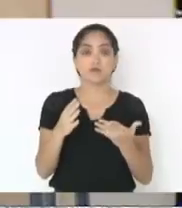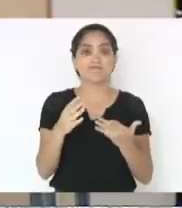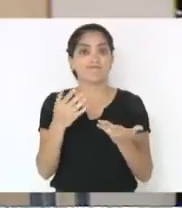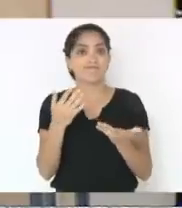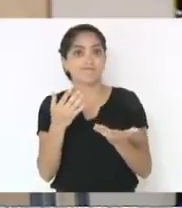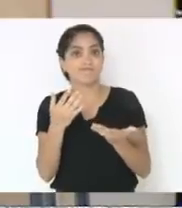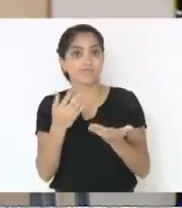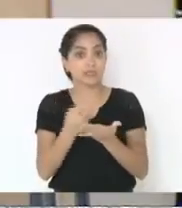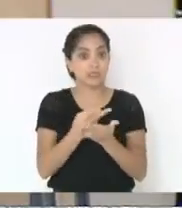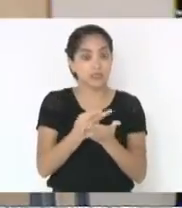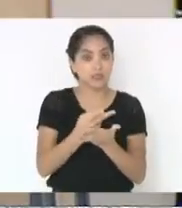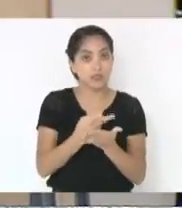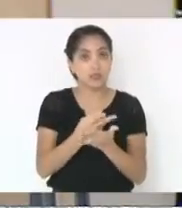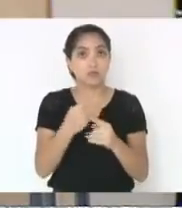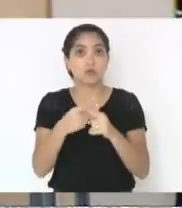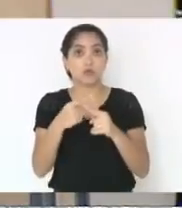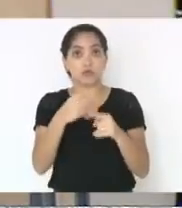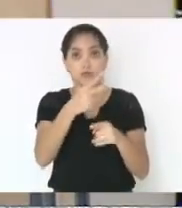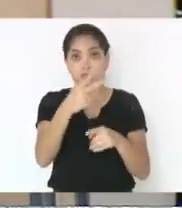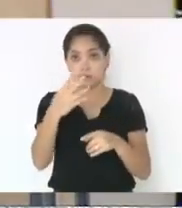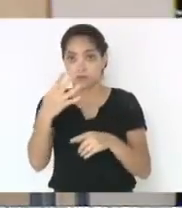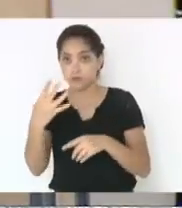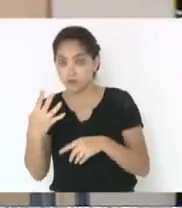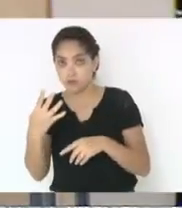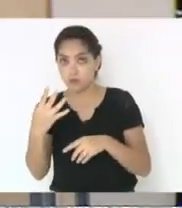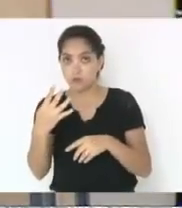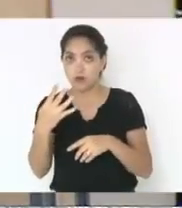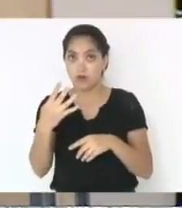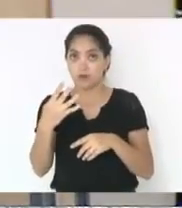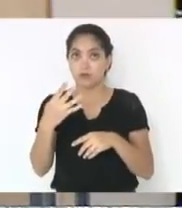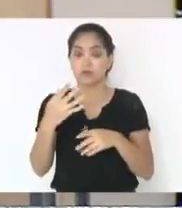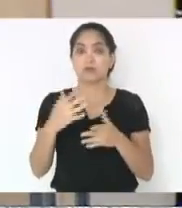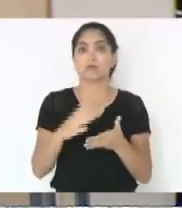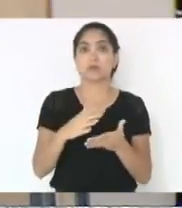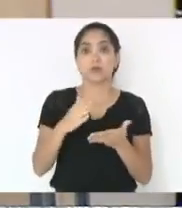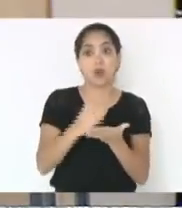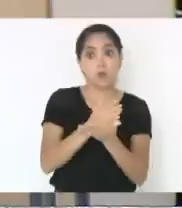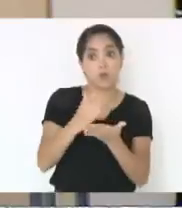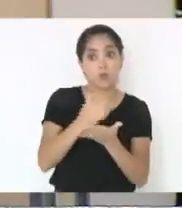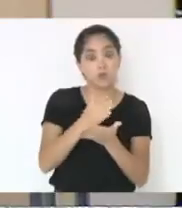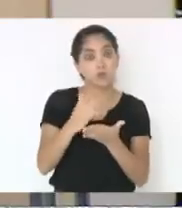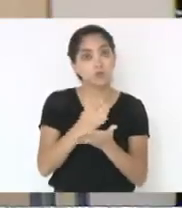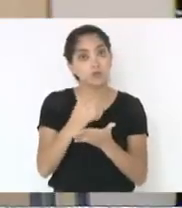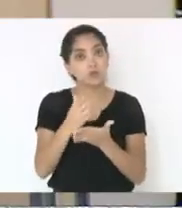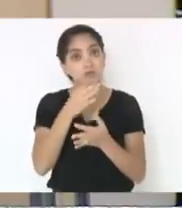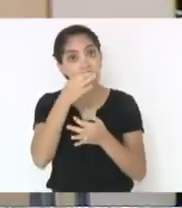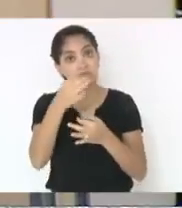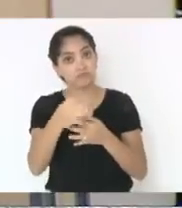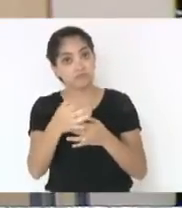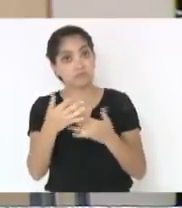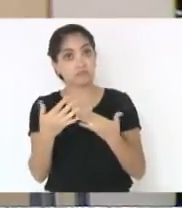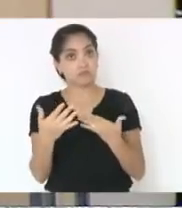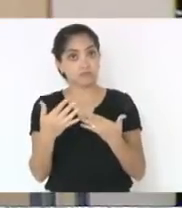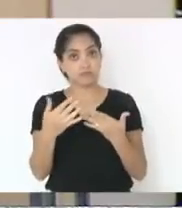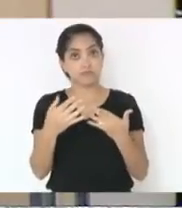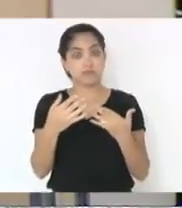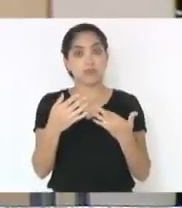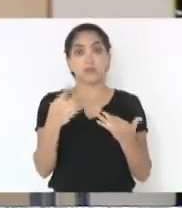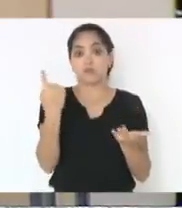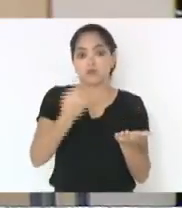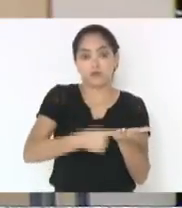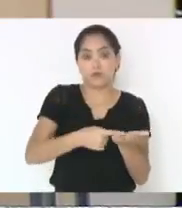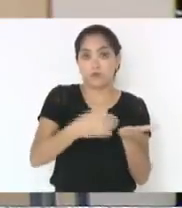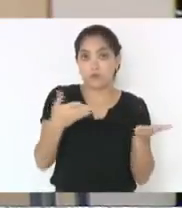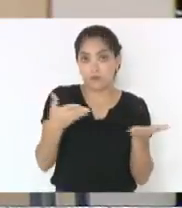porque a 224, segundo a manifestação de alguns líderes, não estava acordada para o dia de